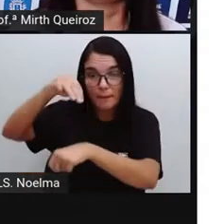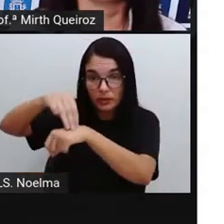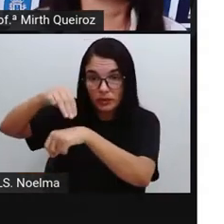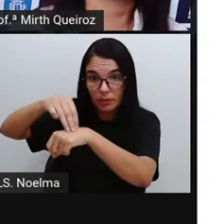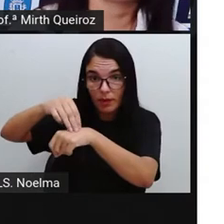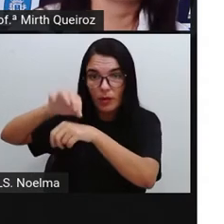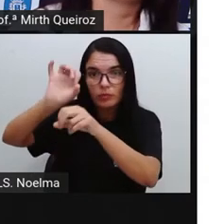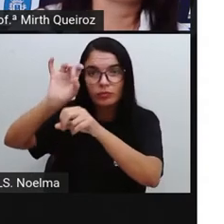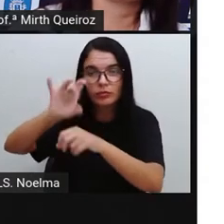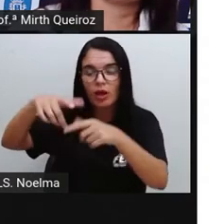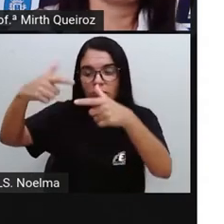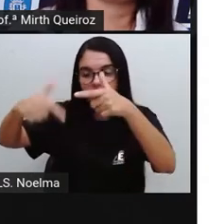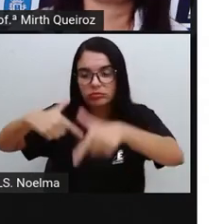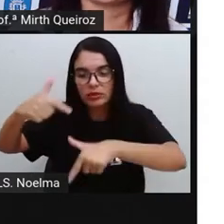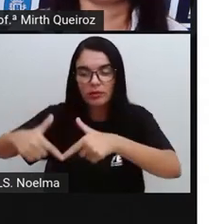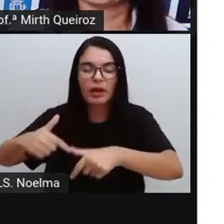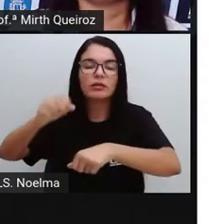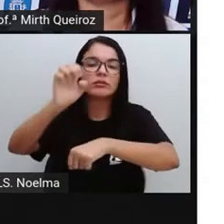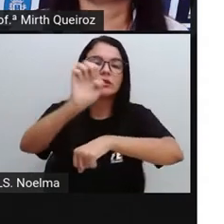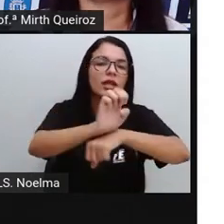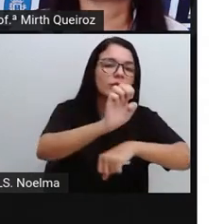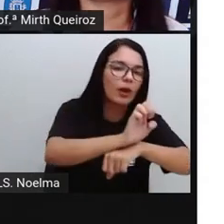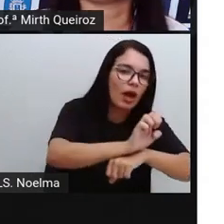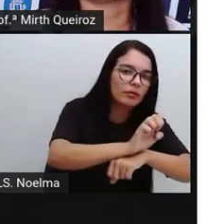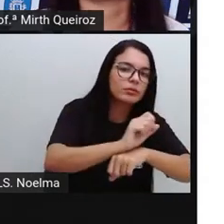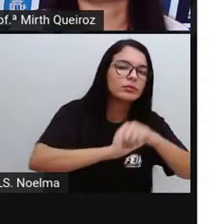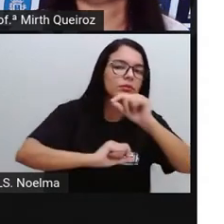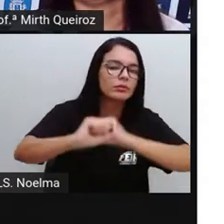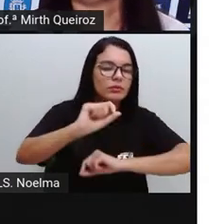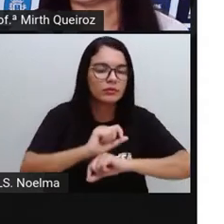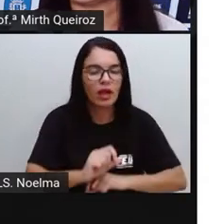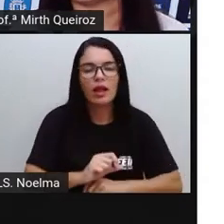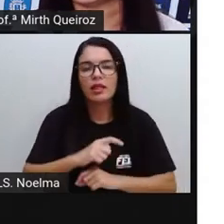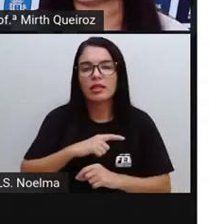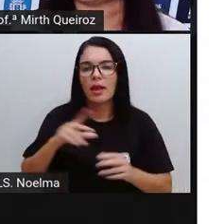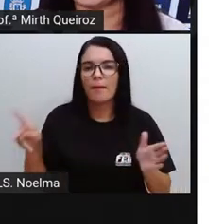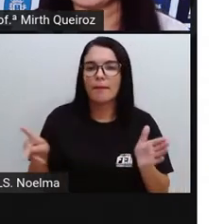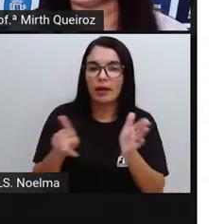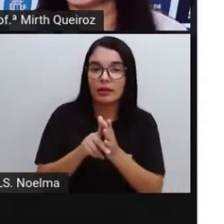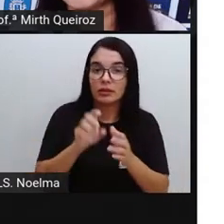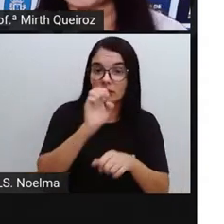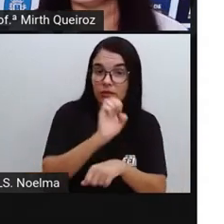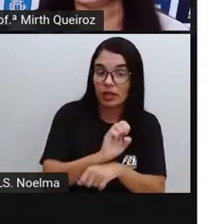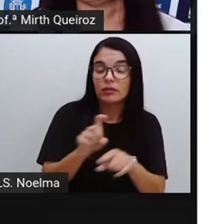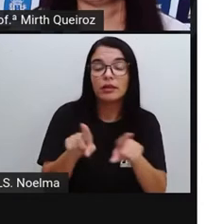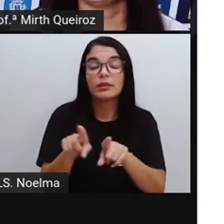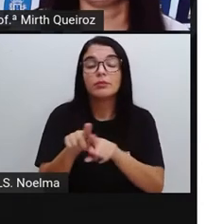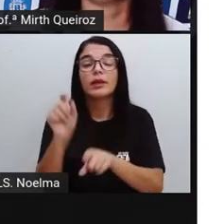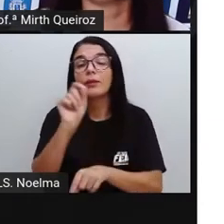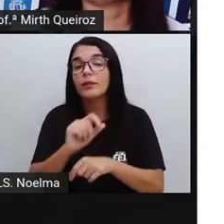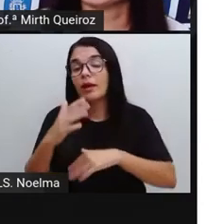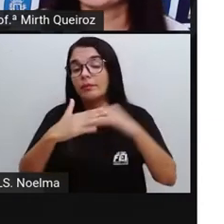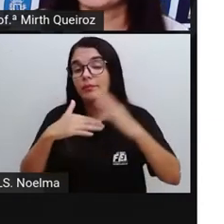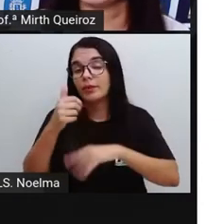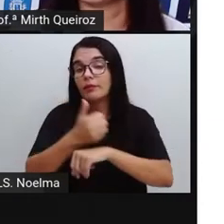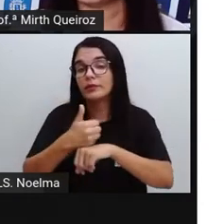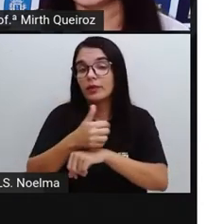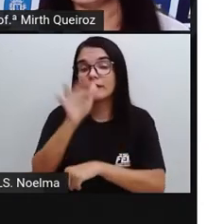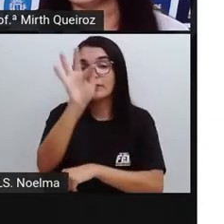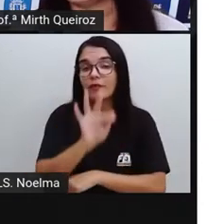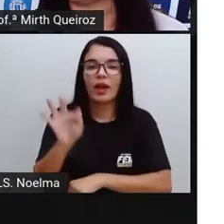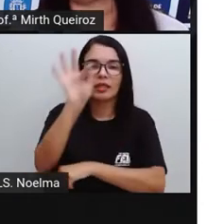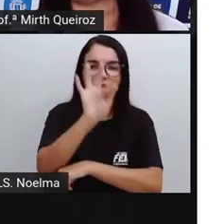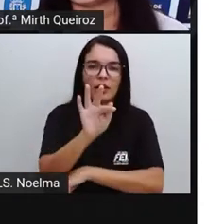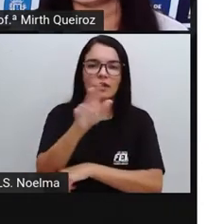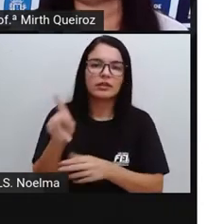Temos os funcionários estaduais Que são os funcionários que pertencem ao Estado Ou os federais, que